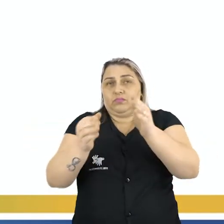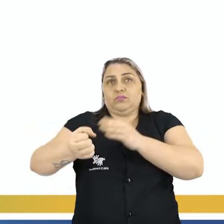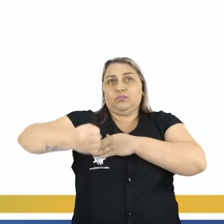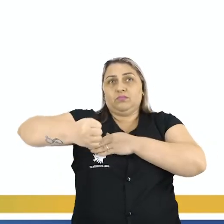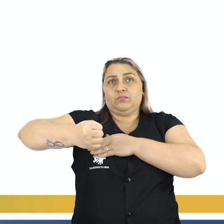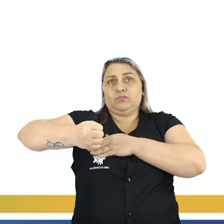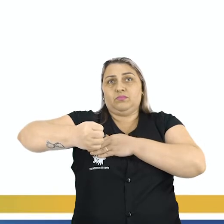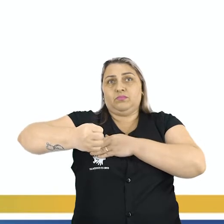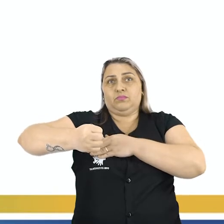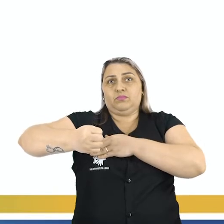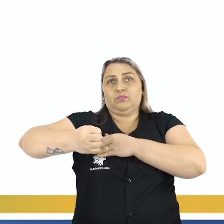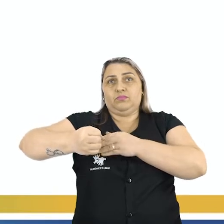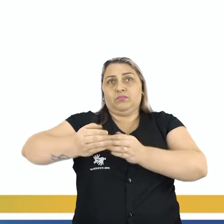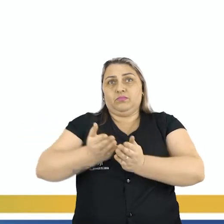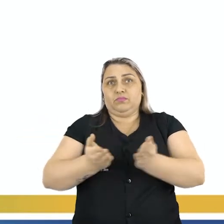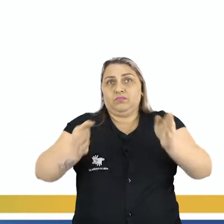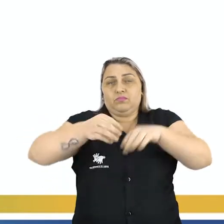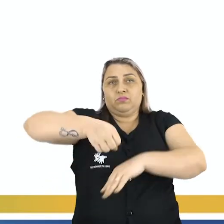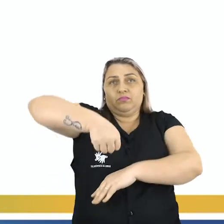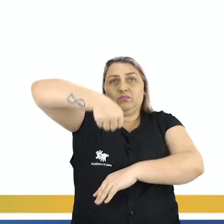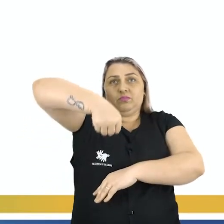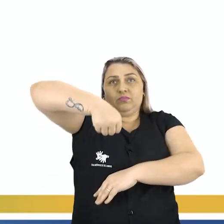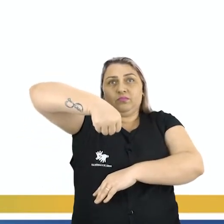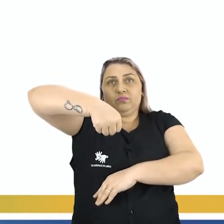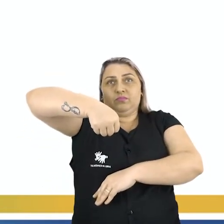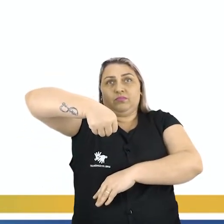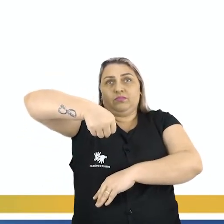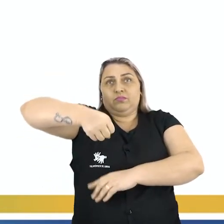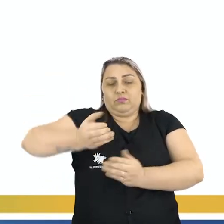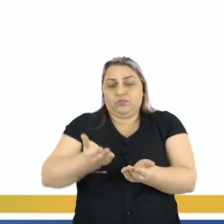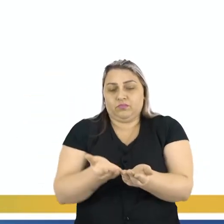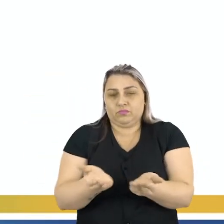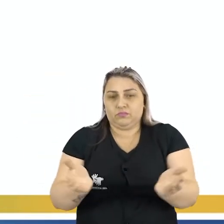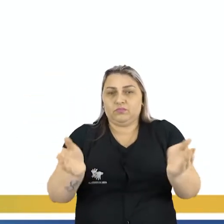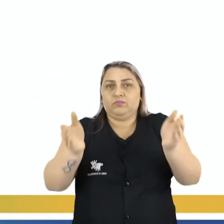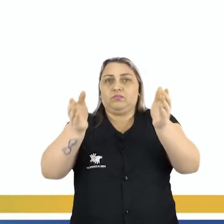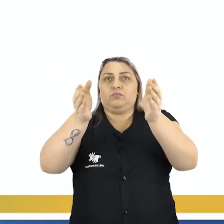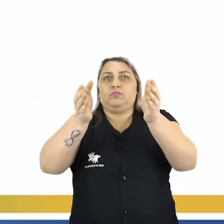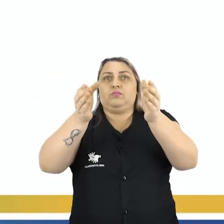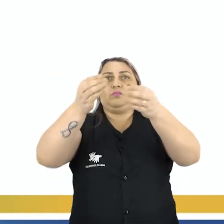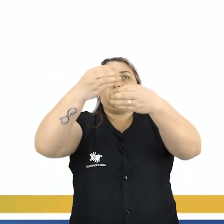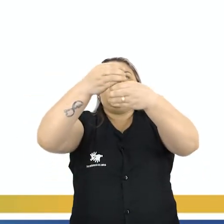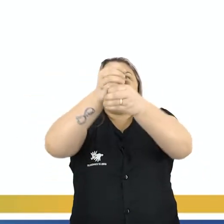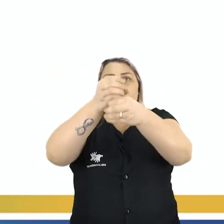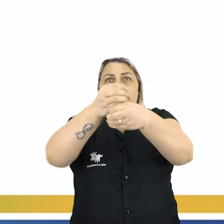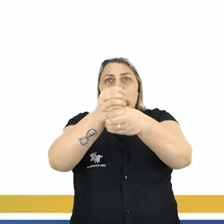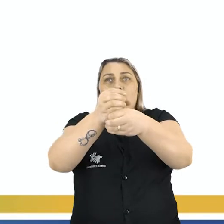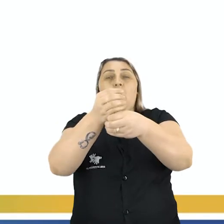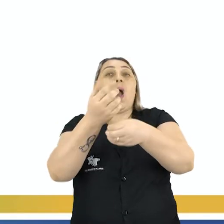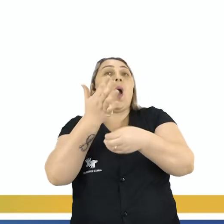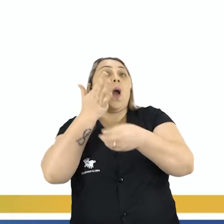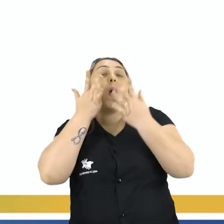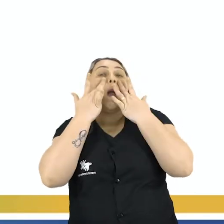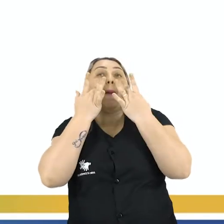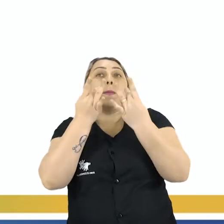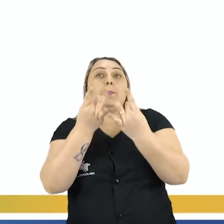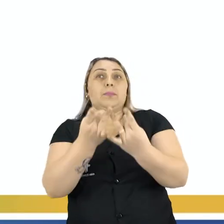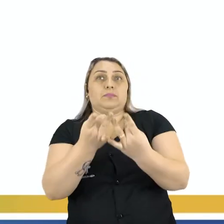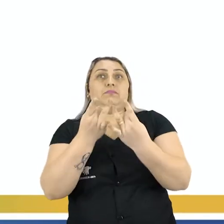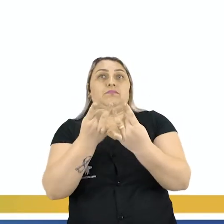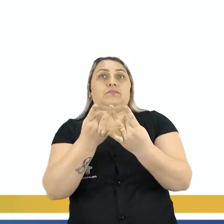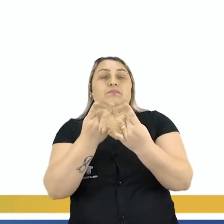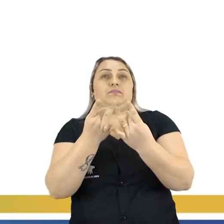A garrafa térmica E o galão d'água Observe esses